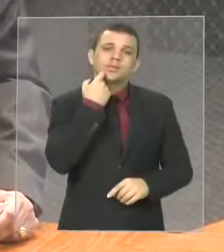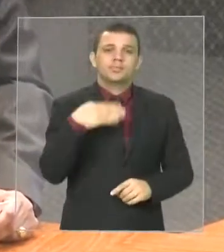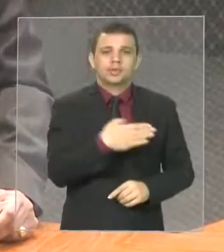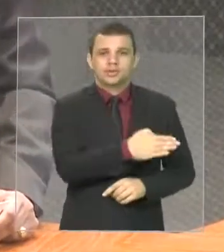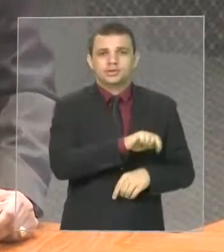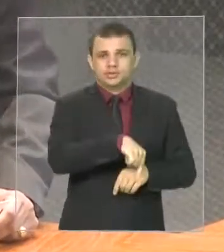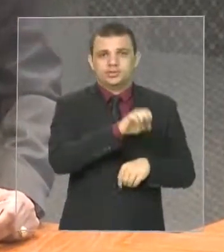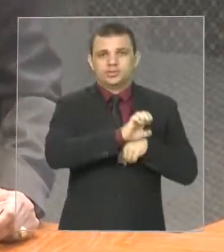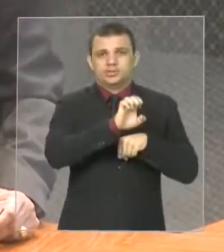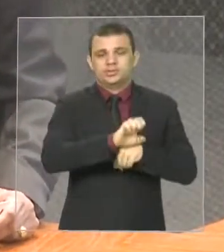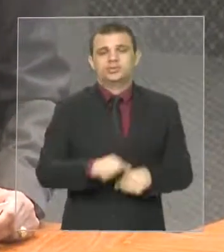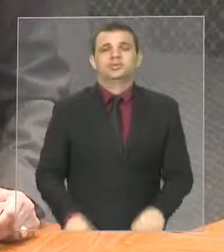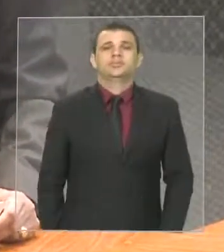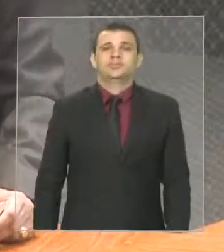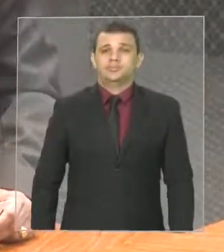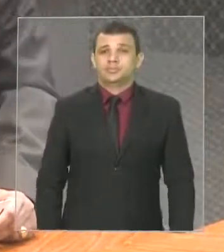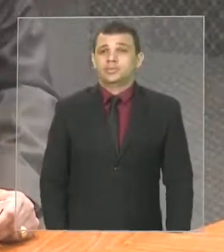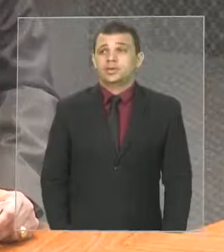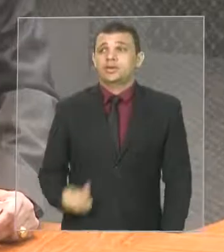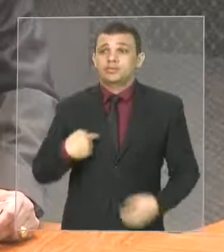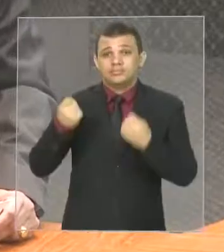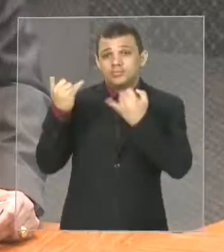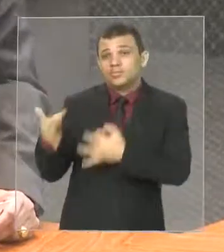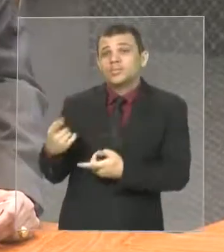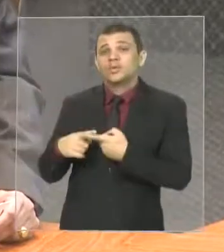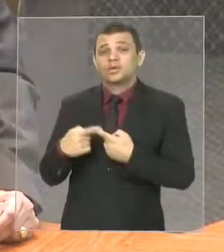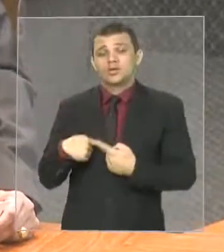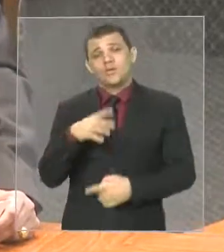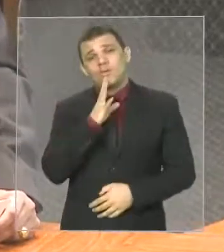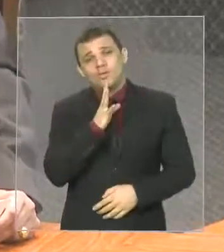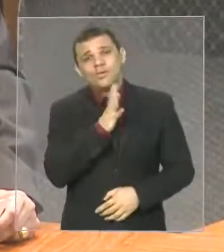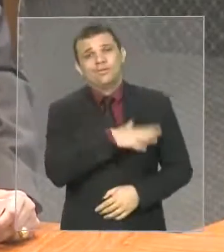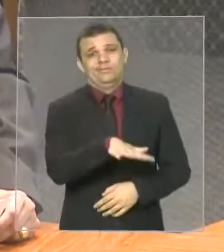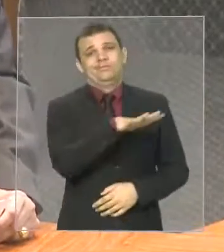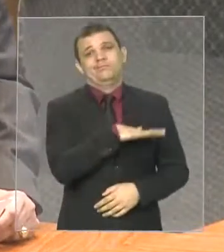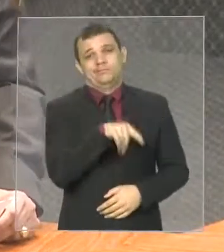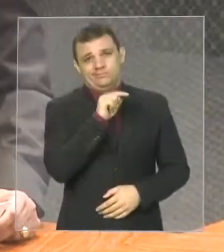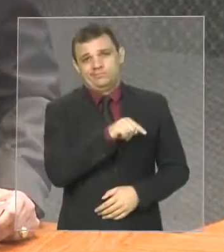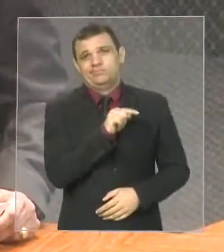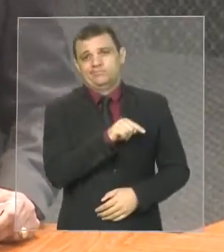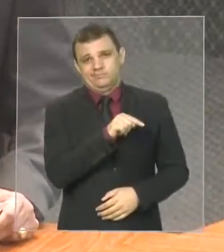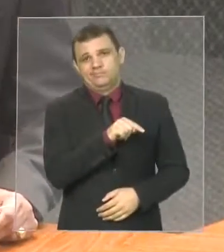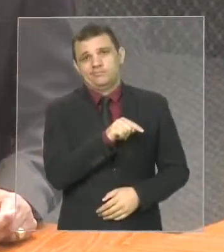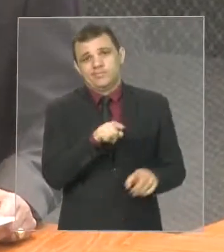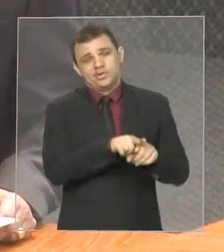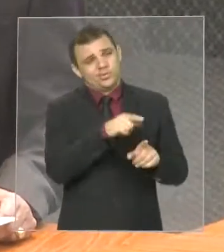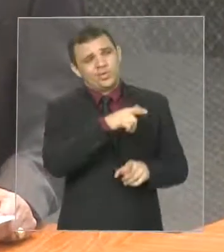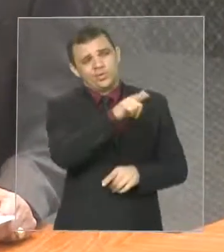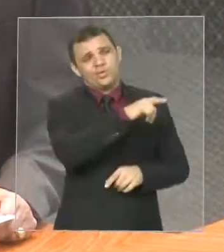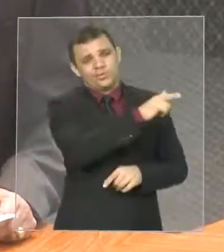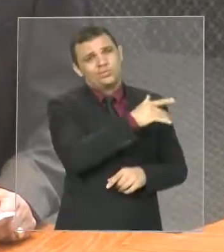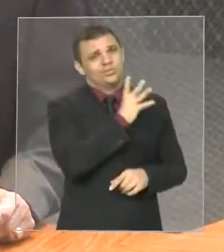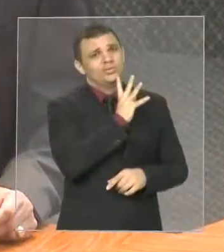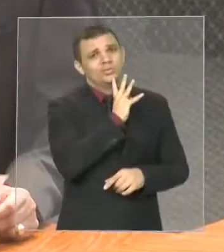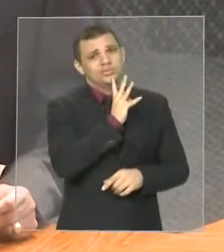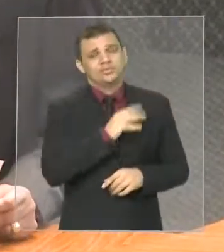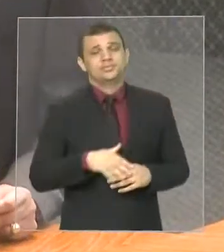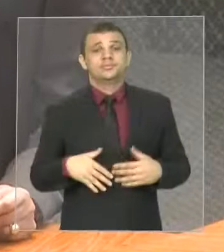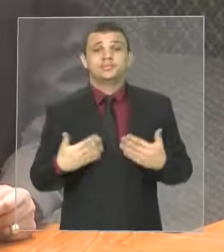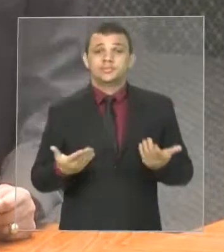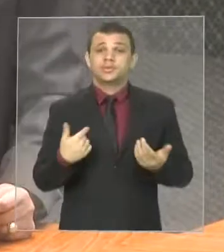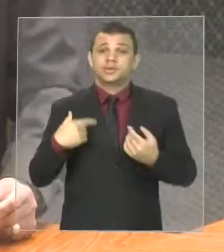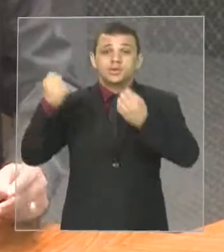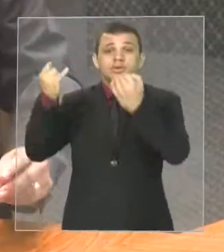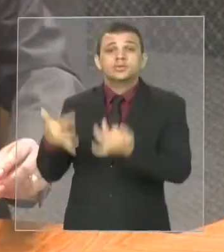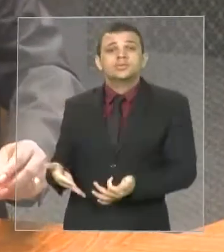conhecemos a realidade desses setores, como também de outros. E, na ocasião, eu falei de uma problemática muito séria que está